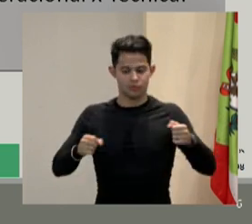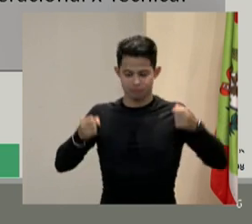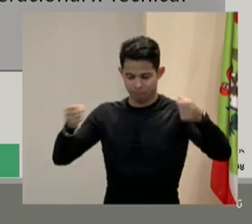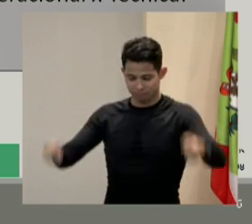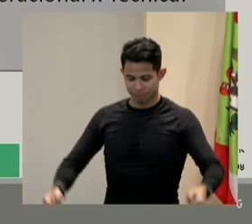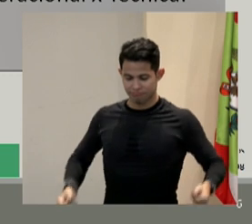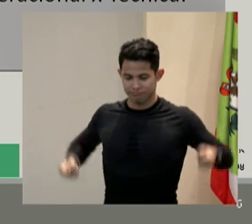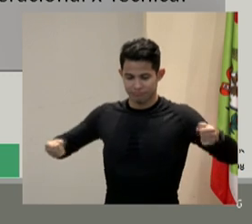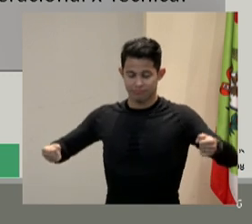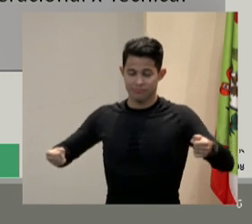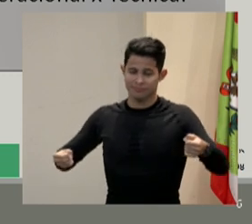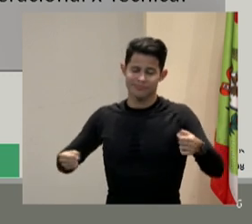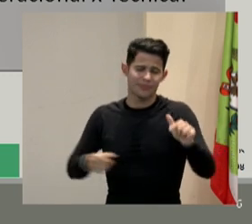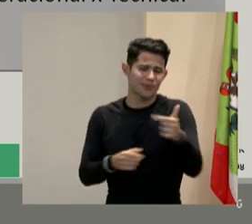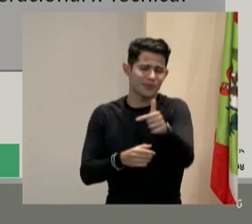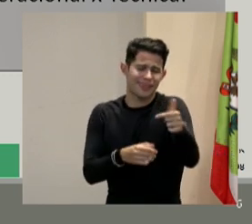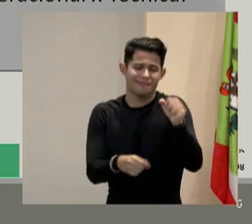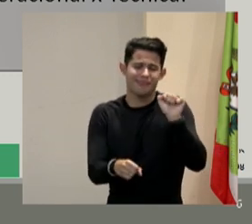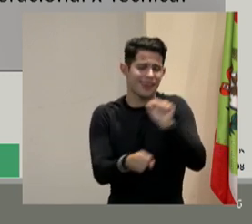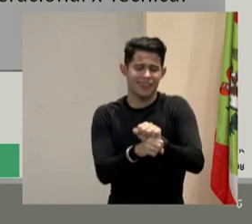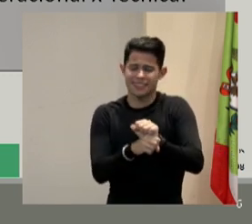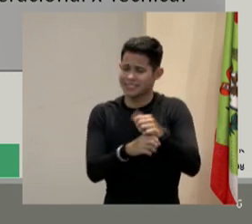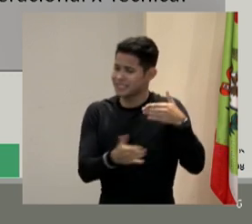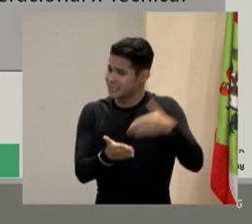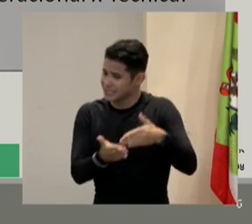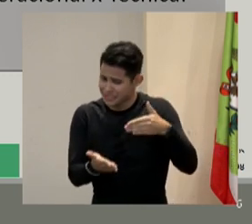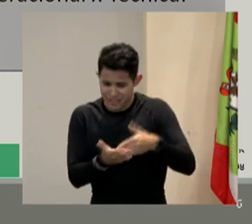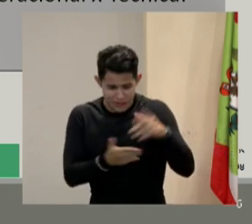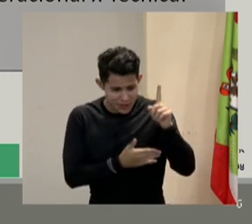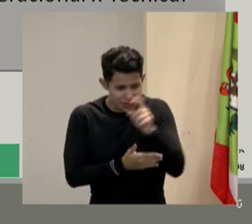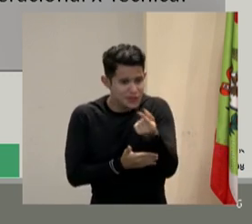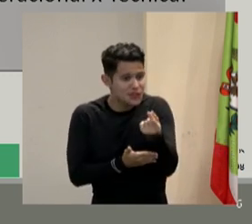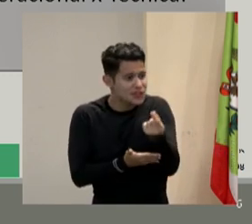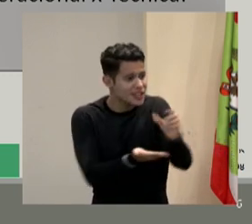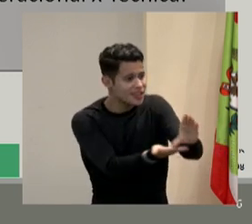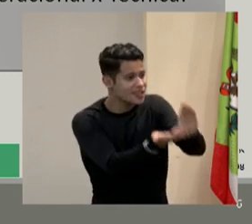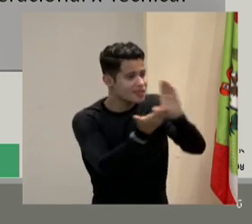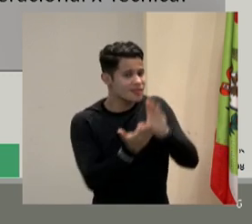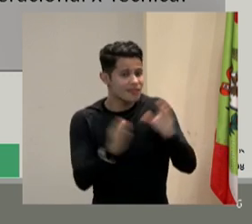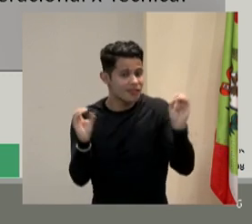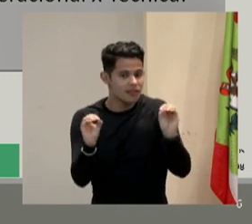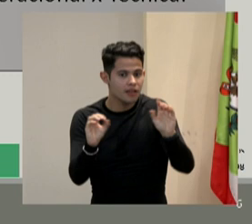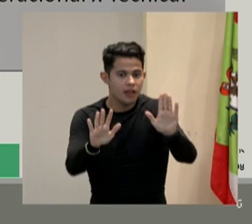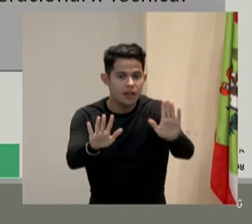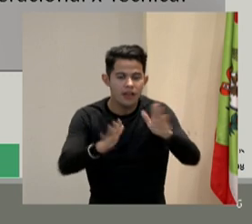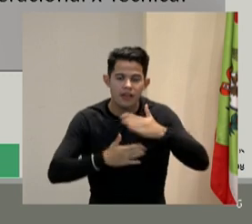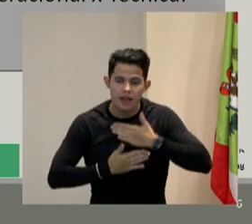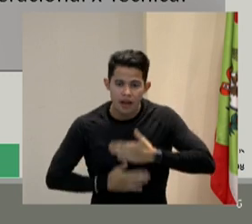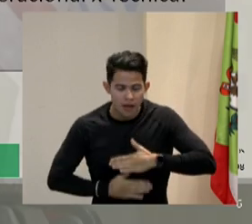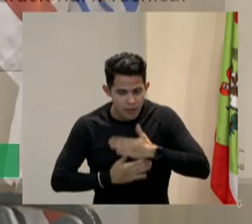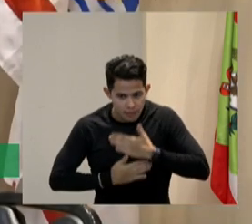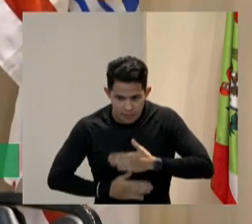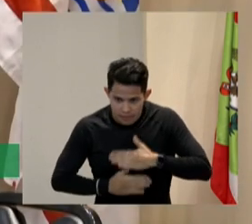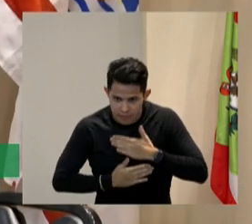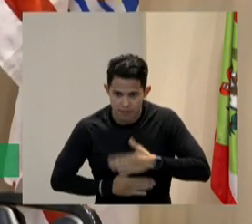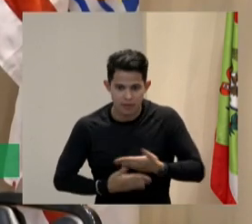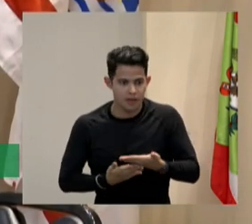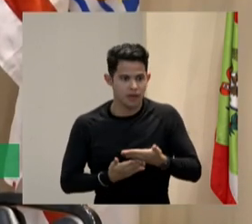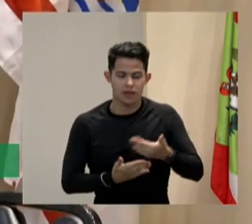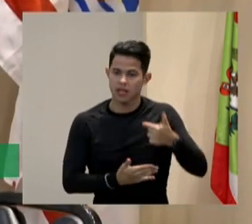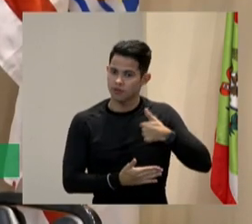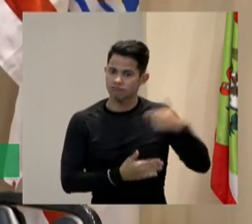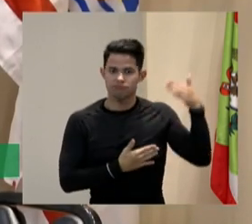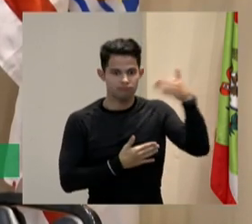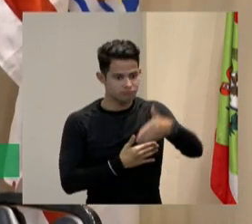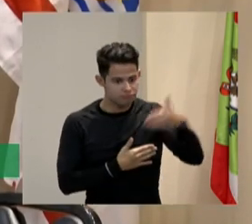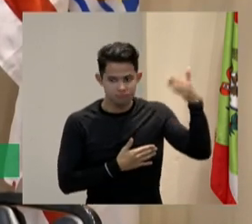Ah, vamos parar. Não, é muito difícil. Ih, não vão liberar verba para fazer aquilo. Calma. E toda reunião que eu começo